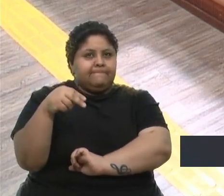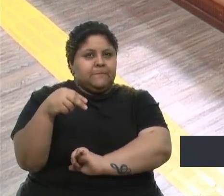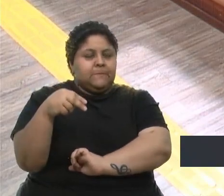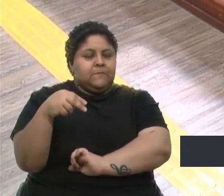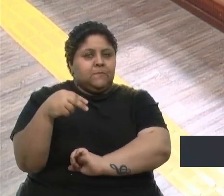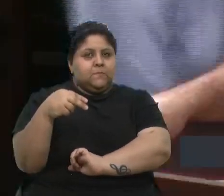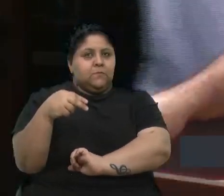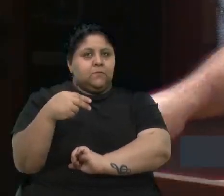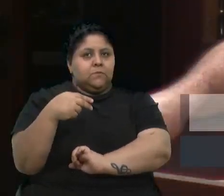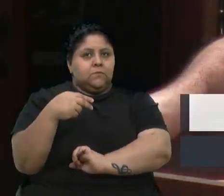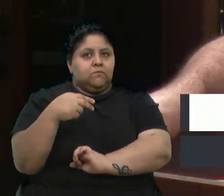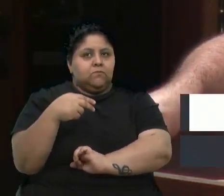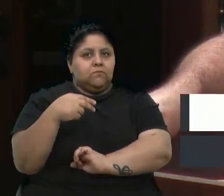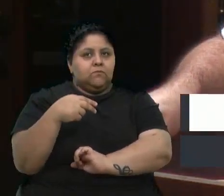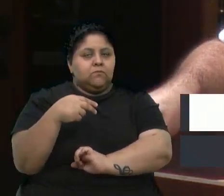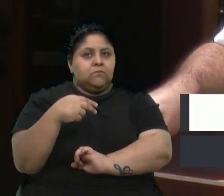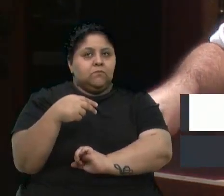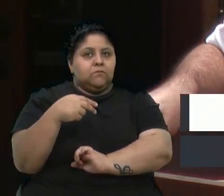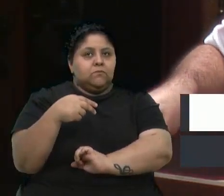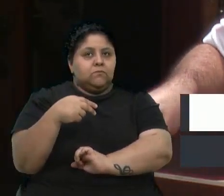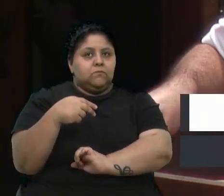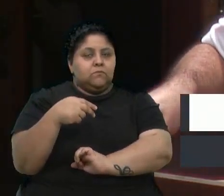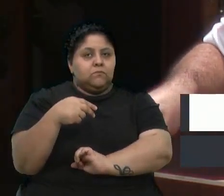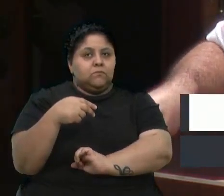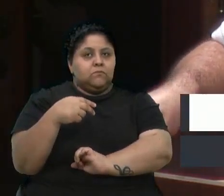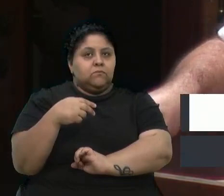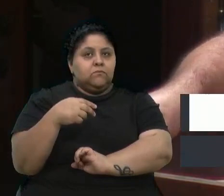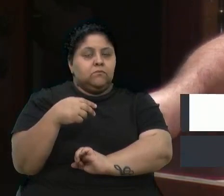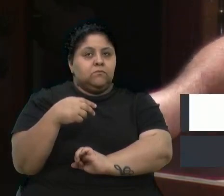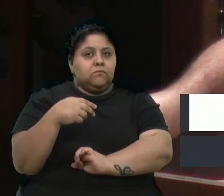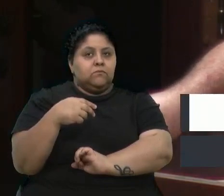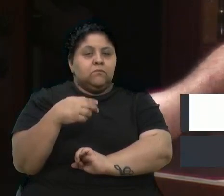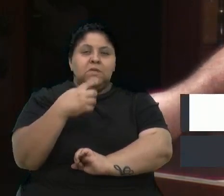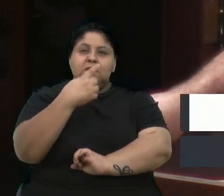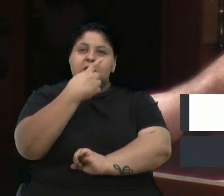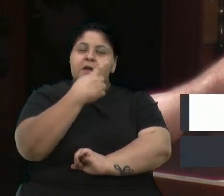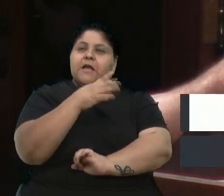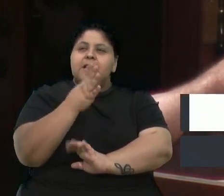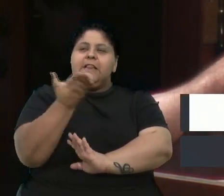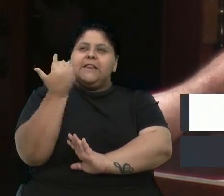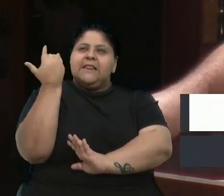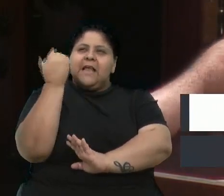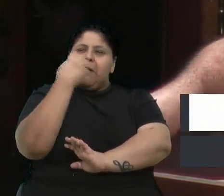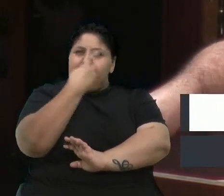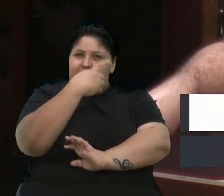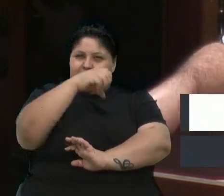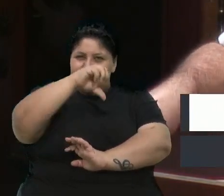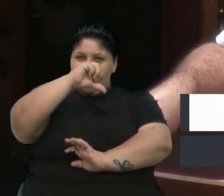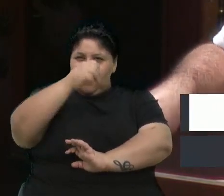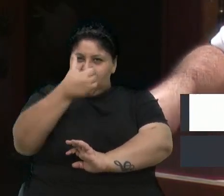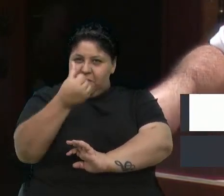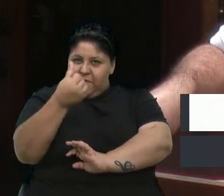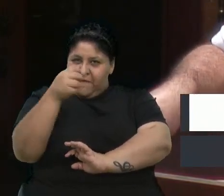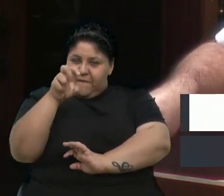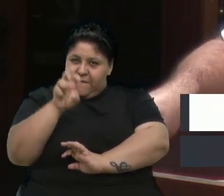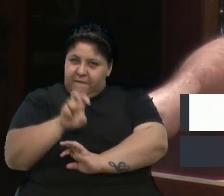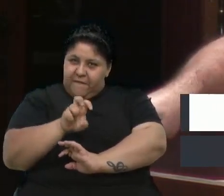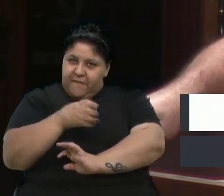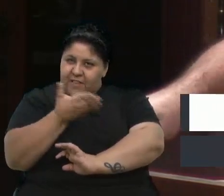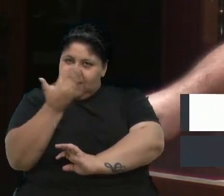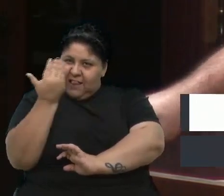no dia 21 de novembro de 1695, na Serra da Barriga,